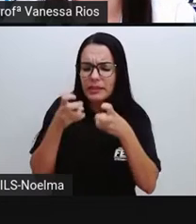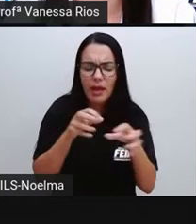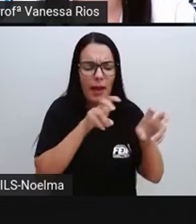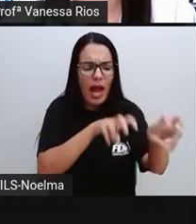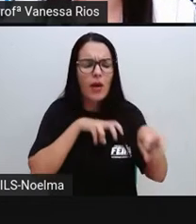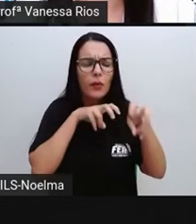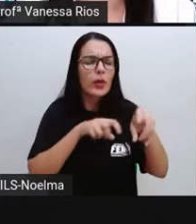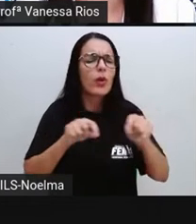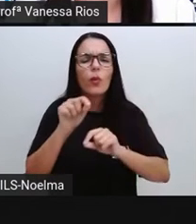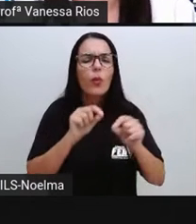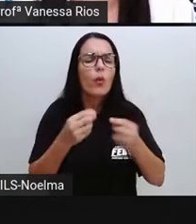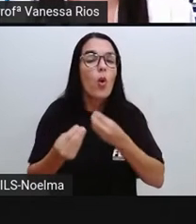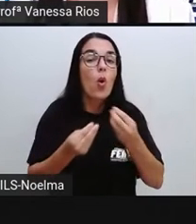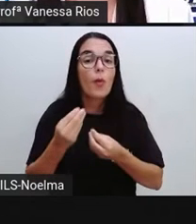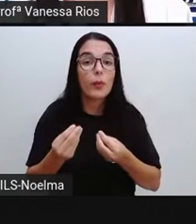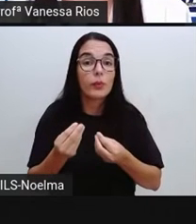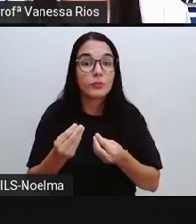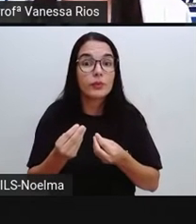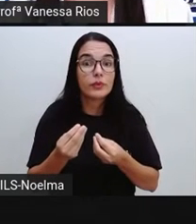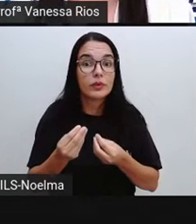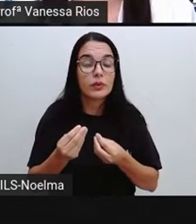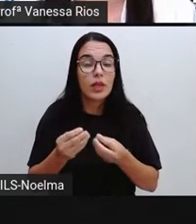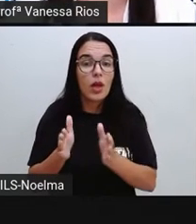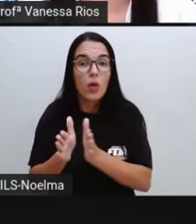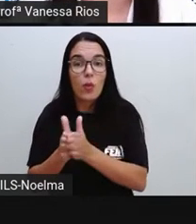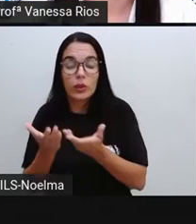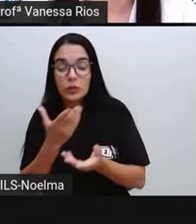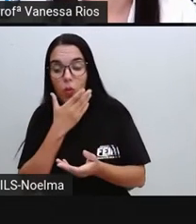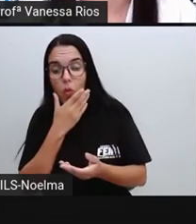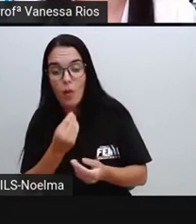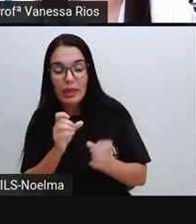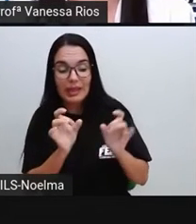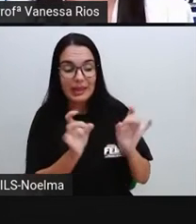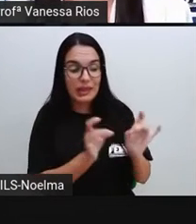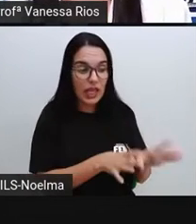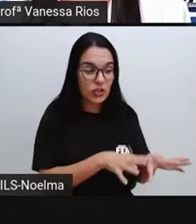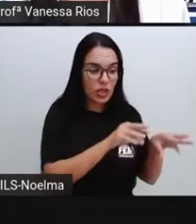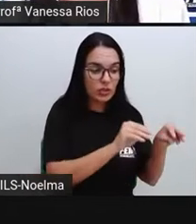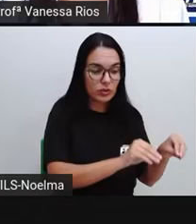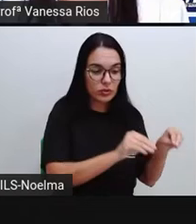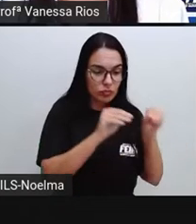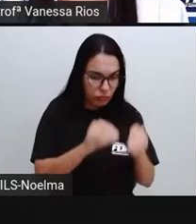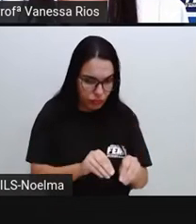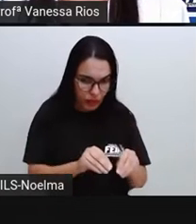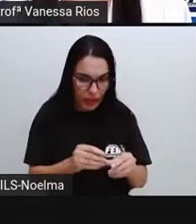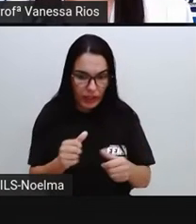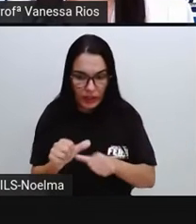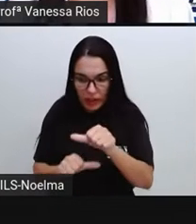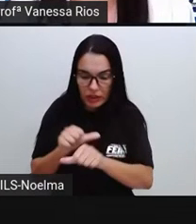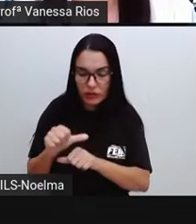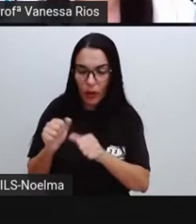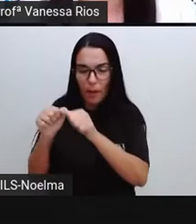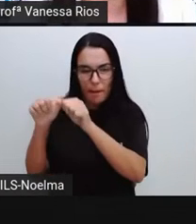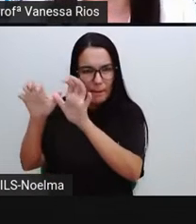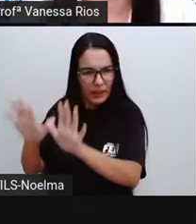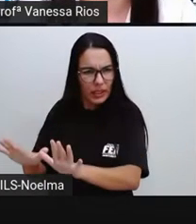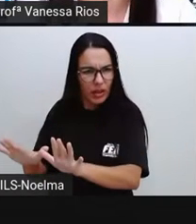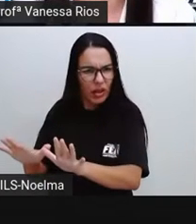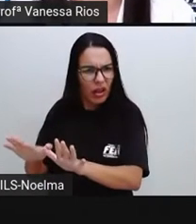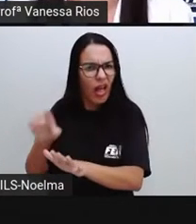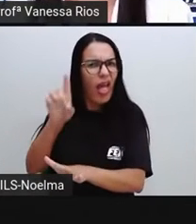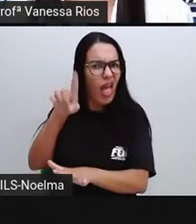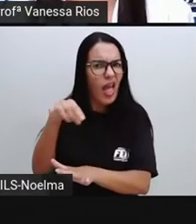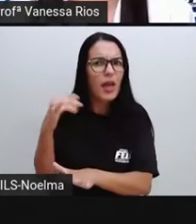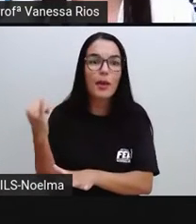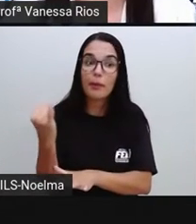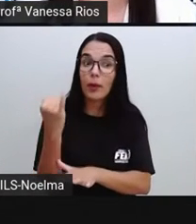dentro desse processo em que o homem deixa de ser nômade e passa a ser sedentário? Ela foi importante?